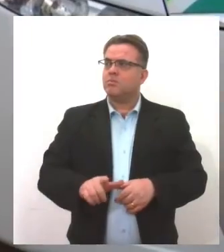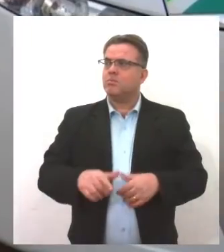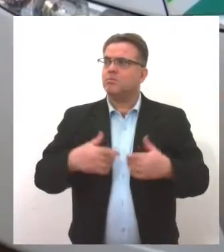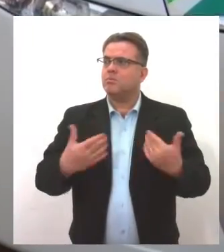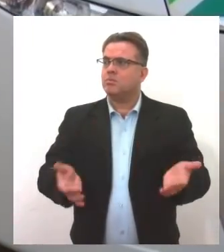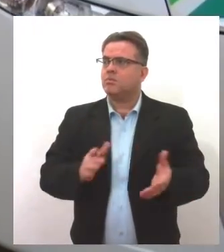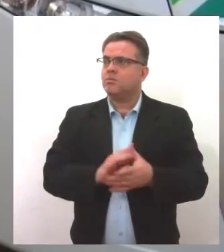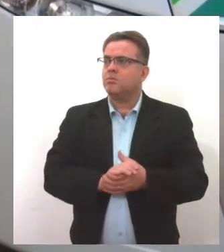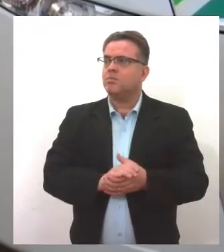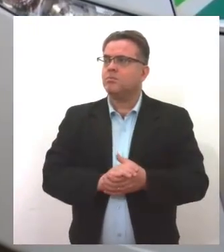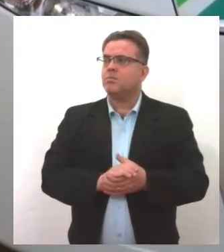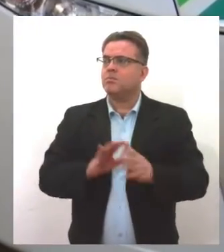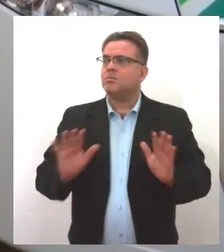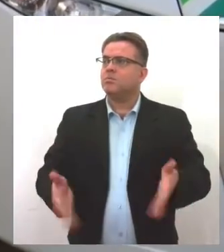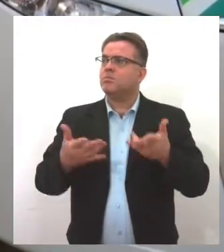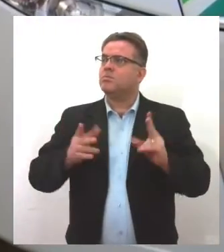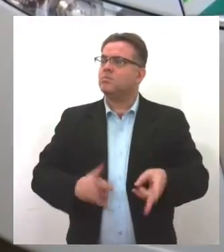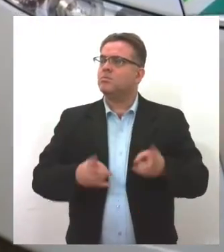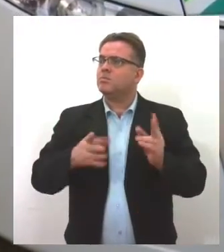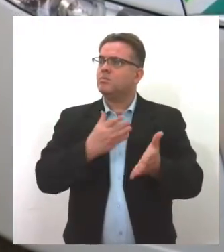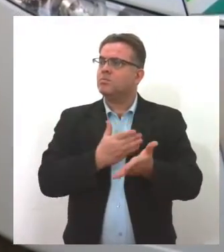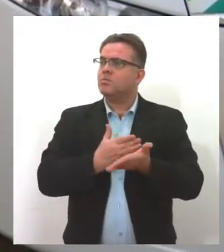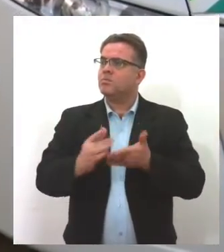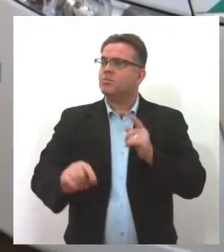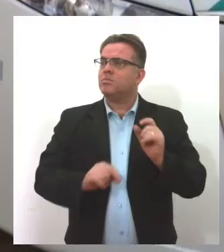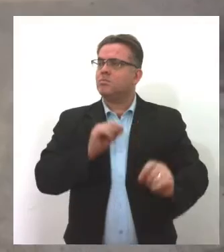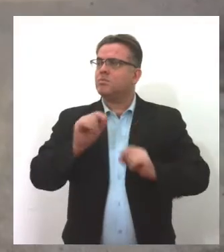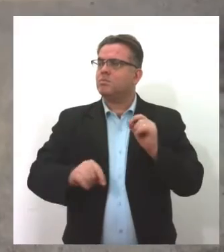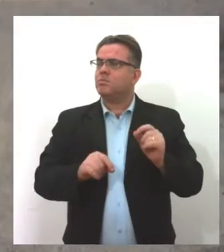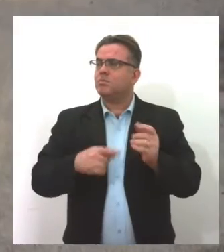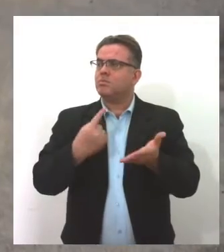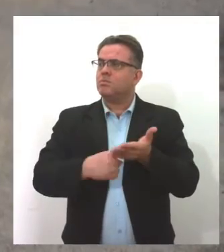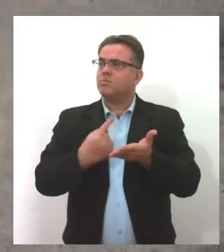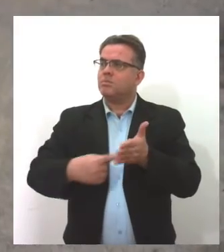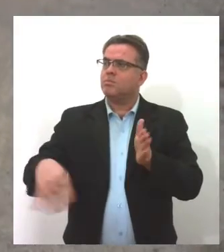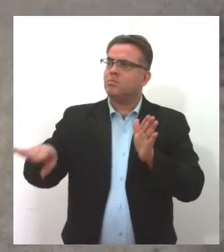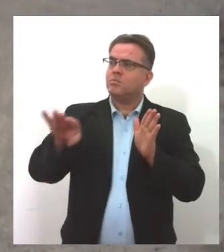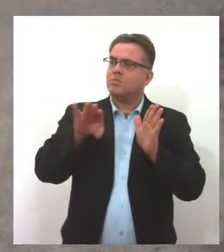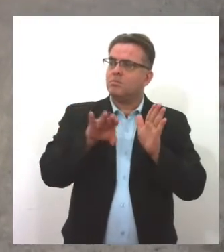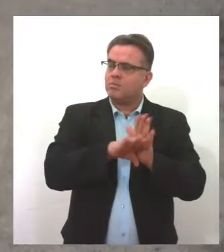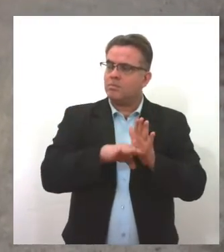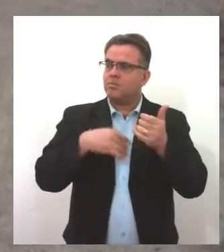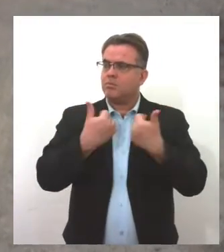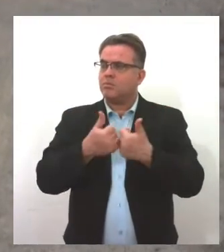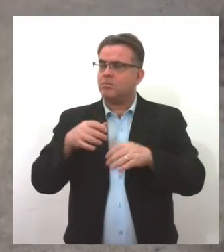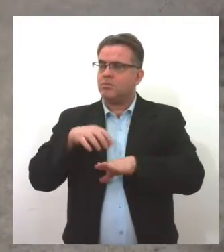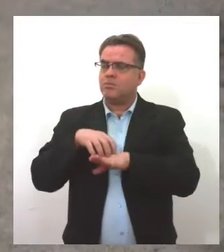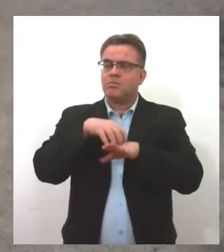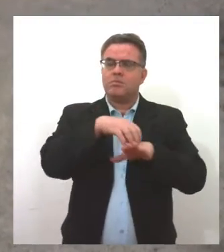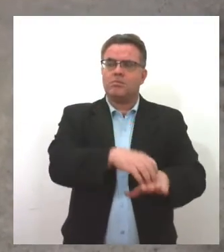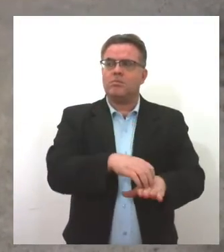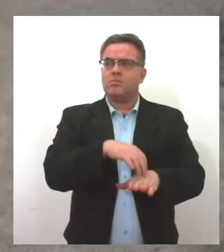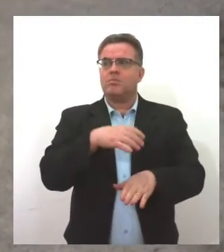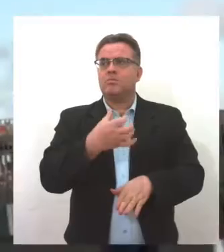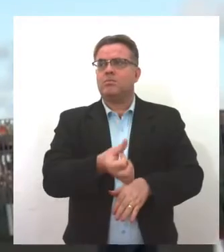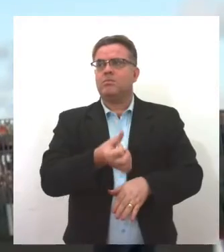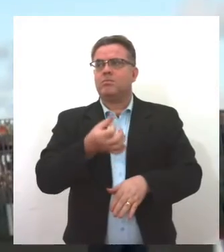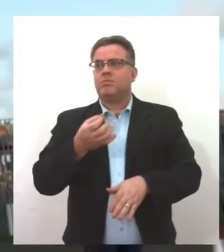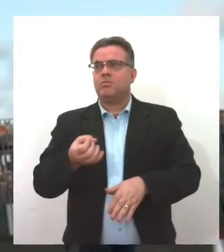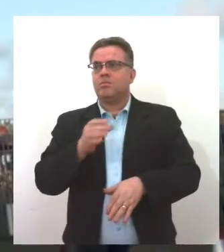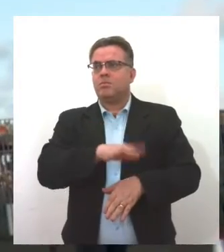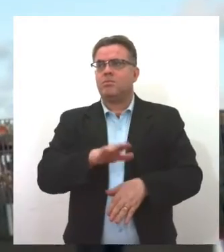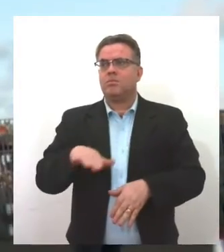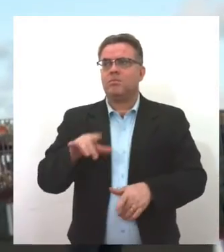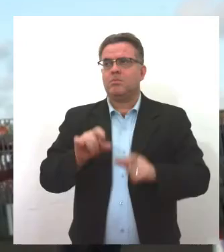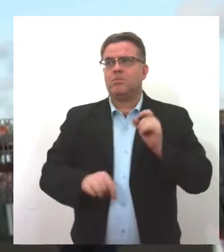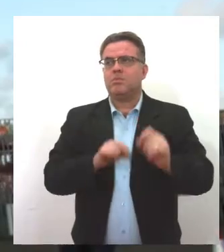A agitação começou antes mesmo da chegada dos ônibus que levariam cerca de 60 crianças a